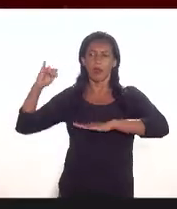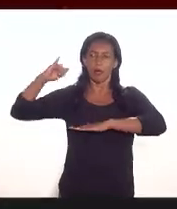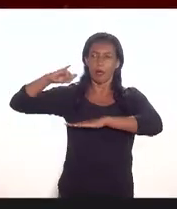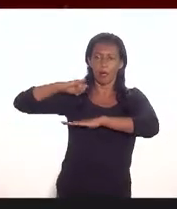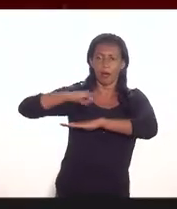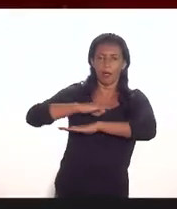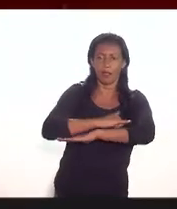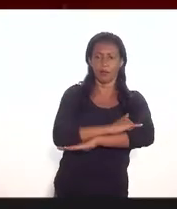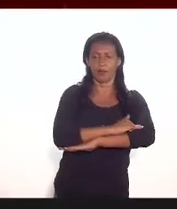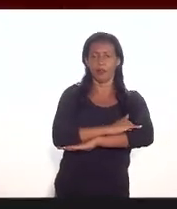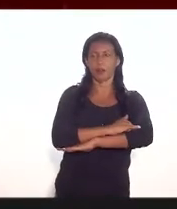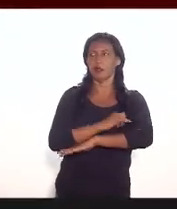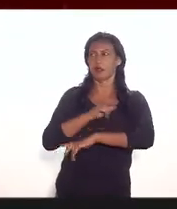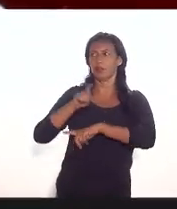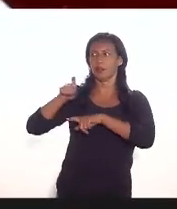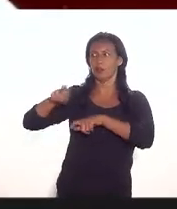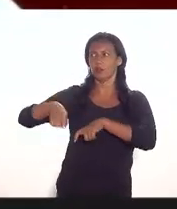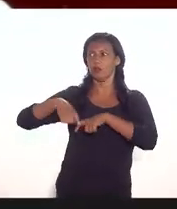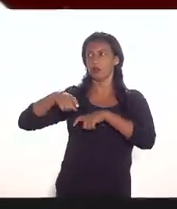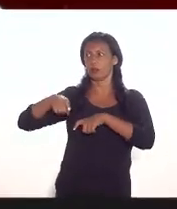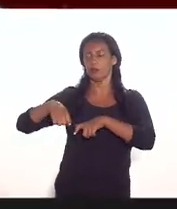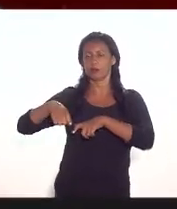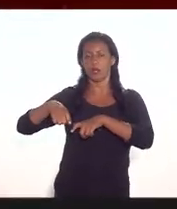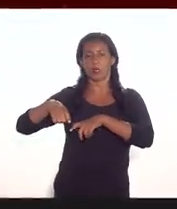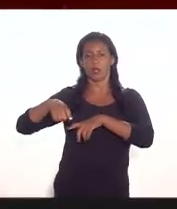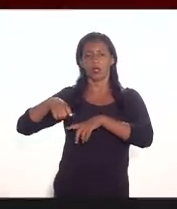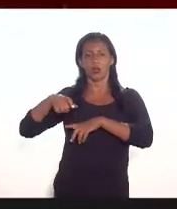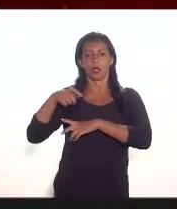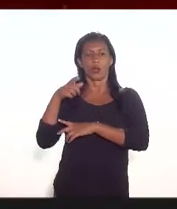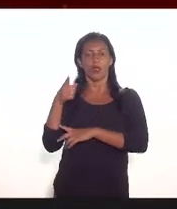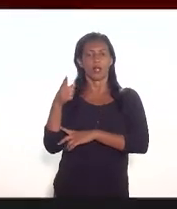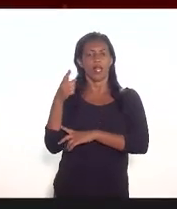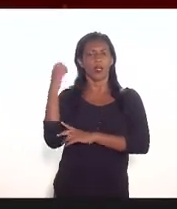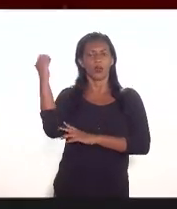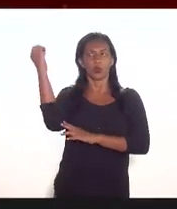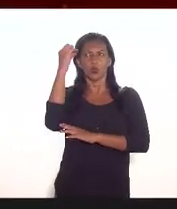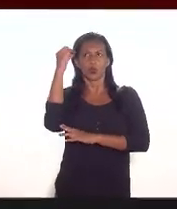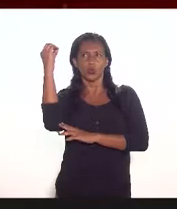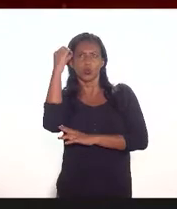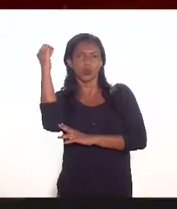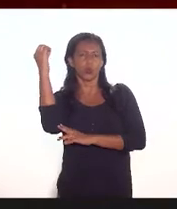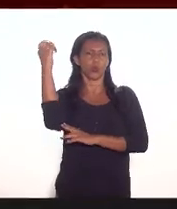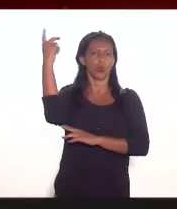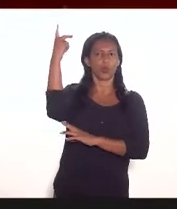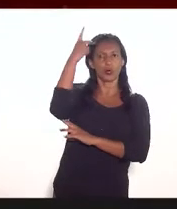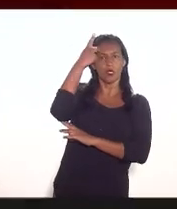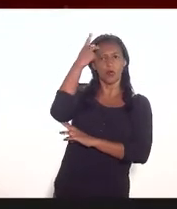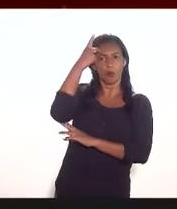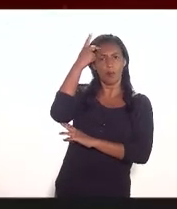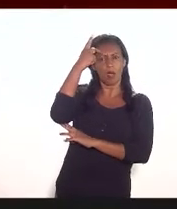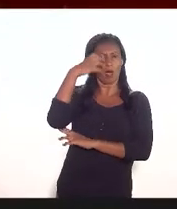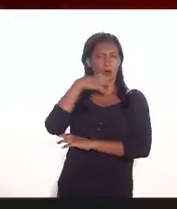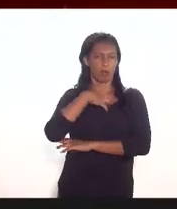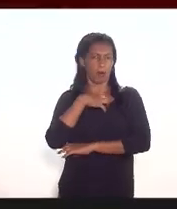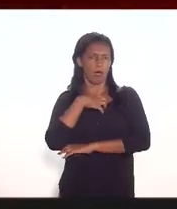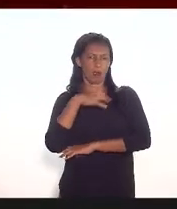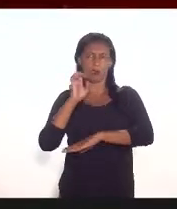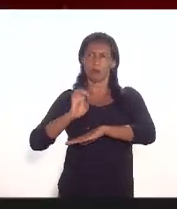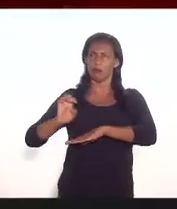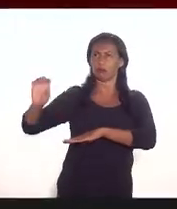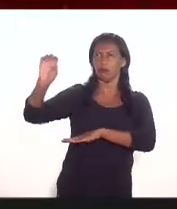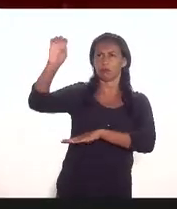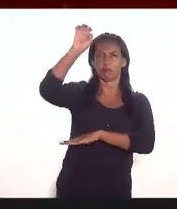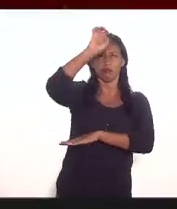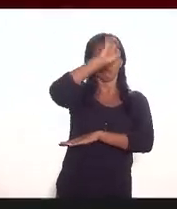comercial no Rio Grande do Sul em São Paulo na Bahia em vários estados isso foi